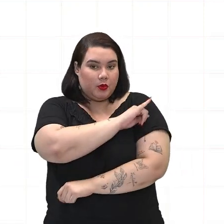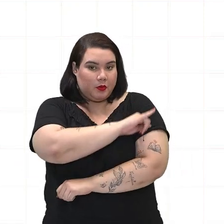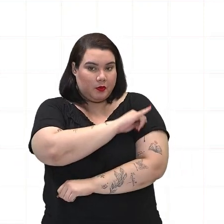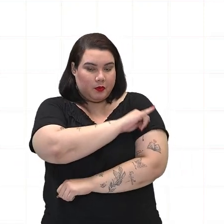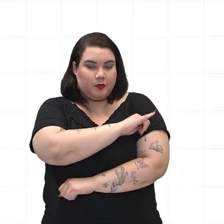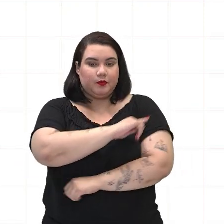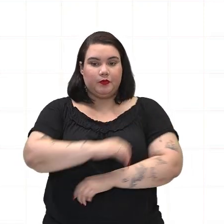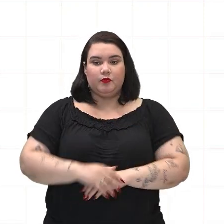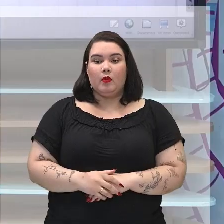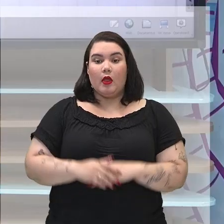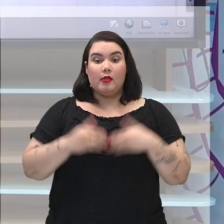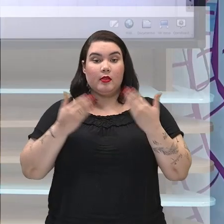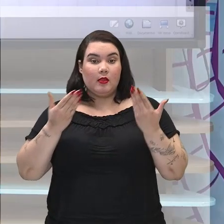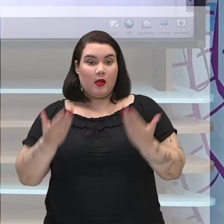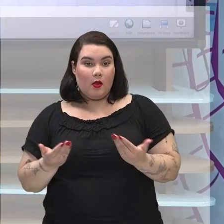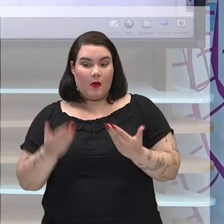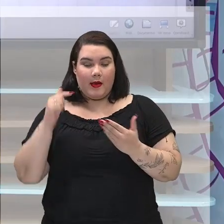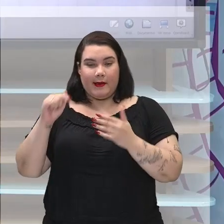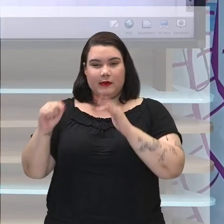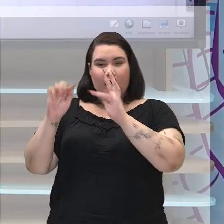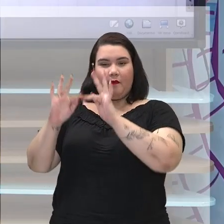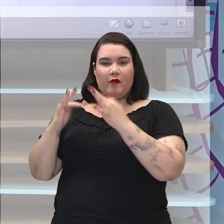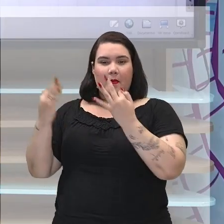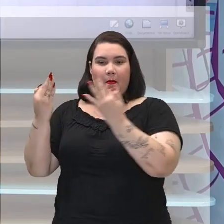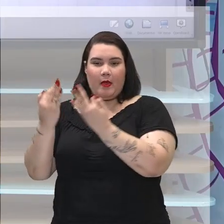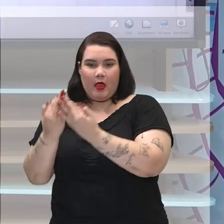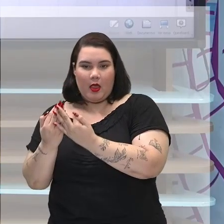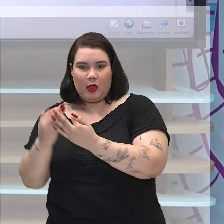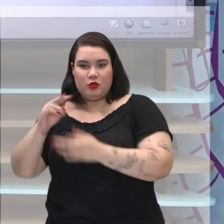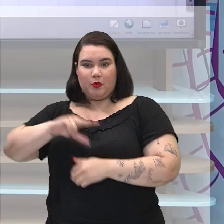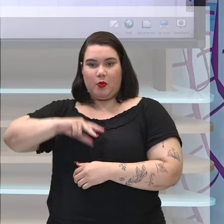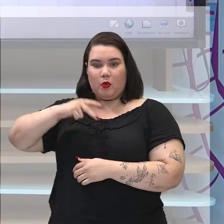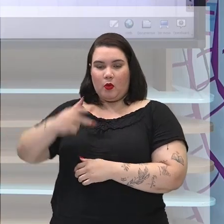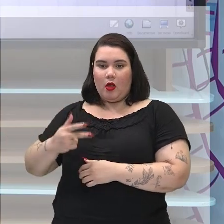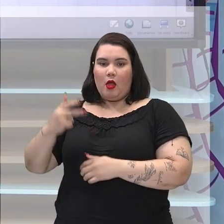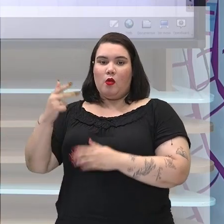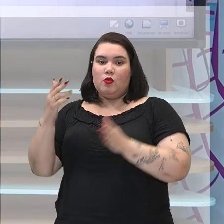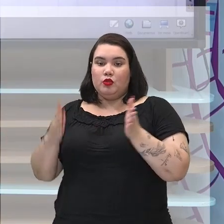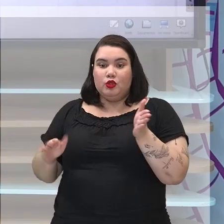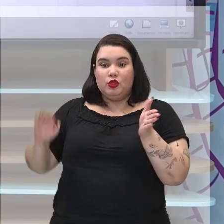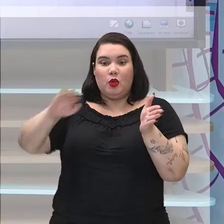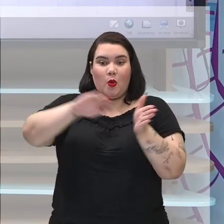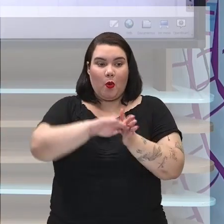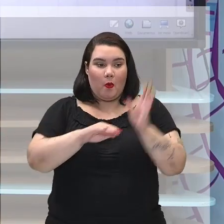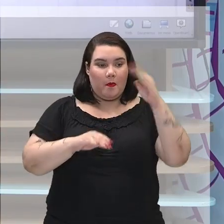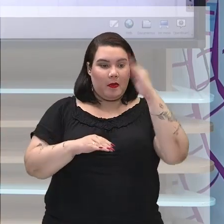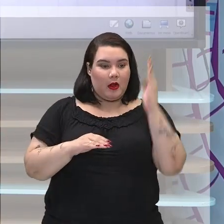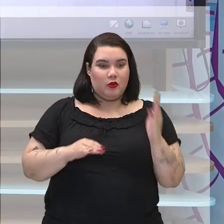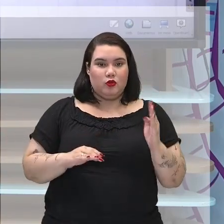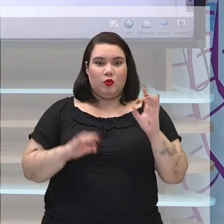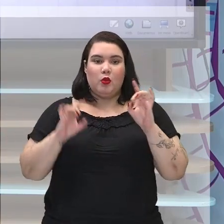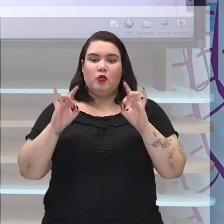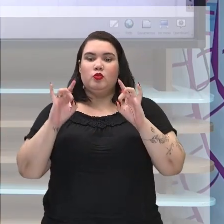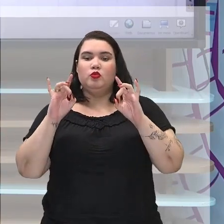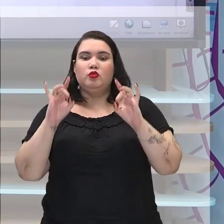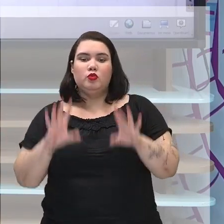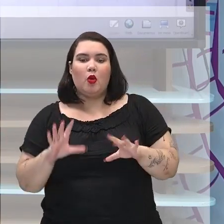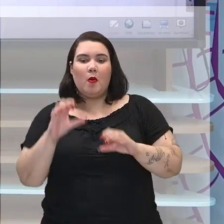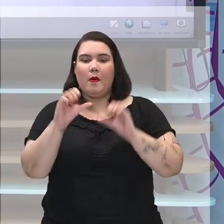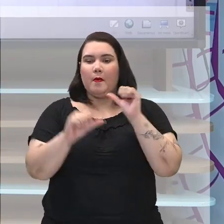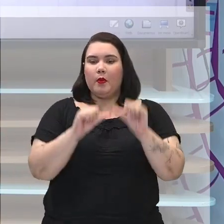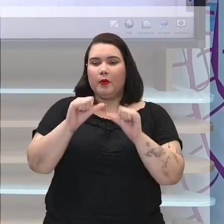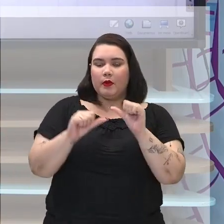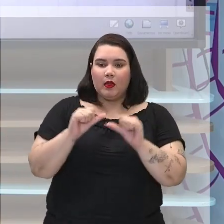família real portuguesa ao Brasil, ela não significa somente a mudança no campo,